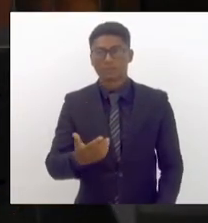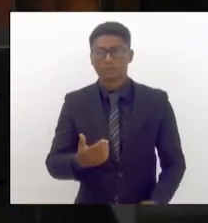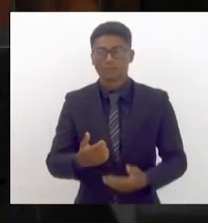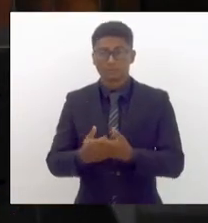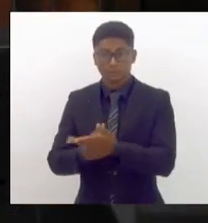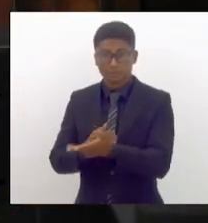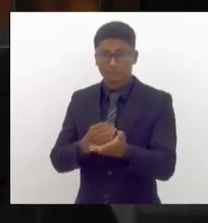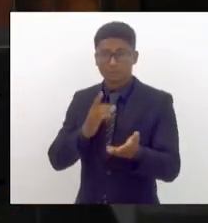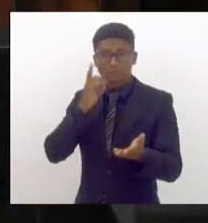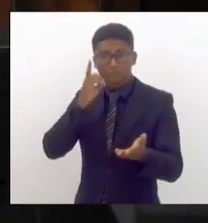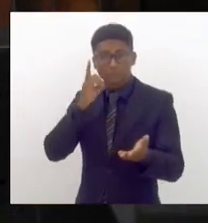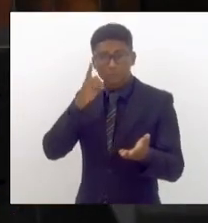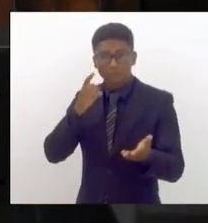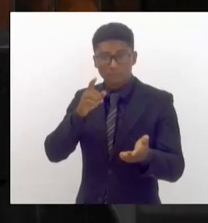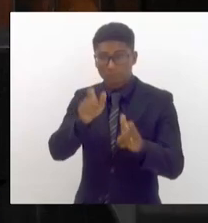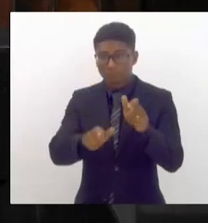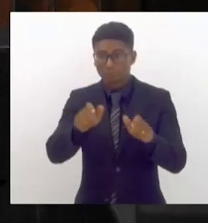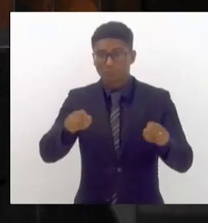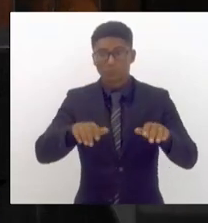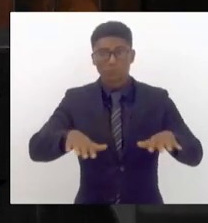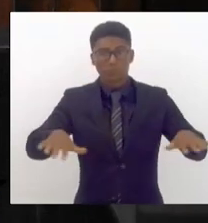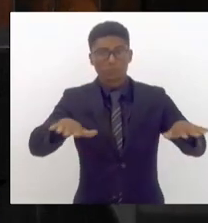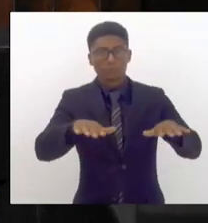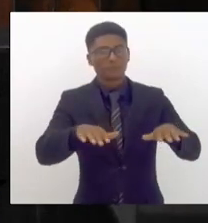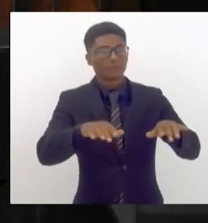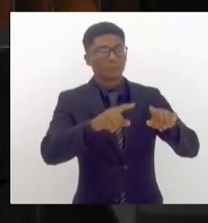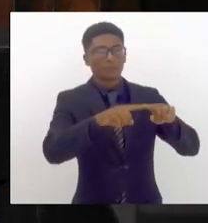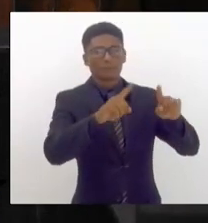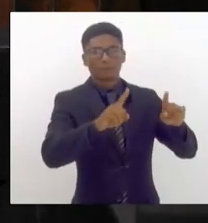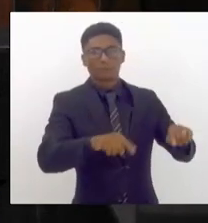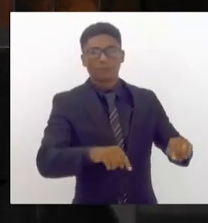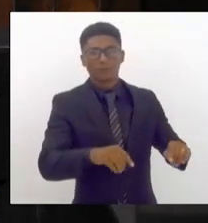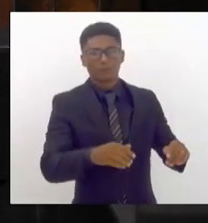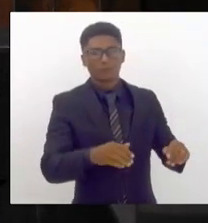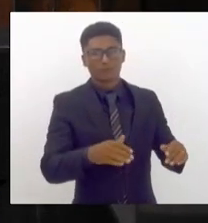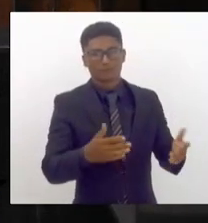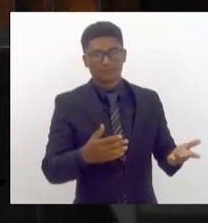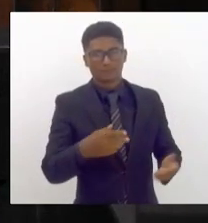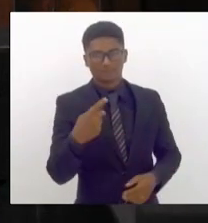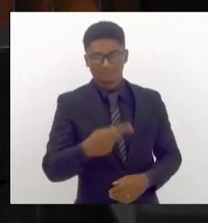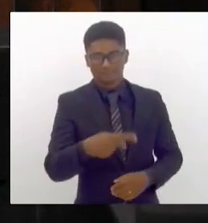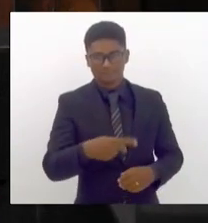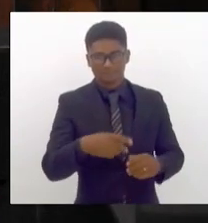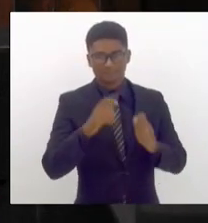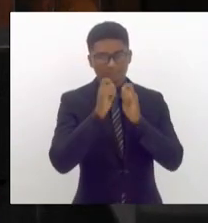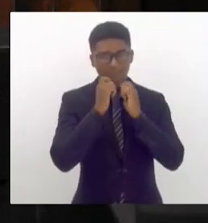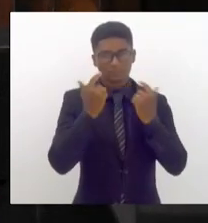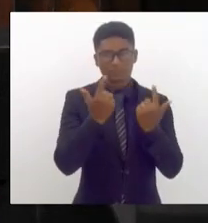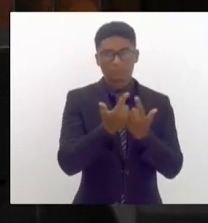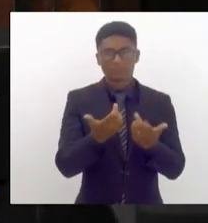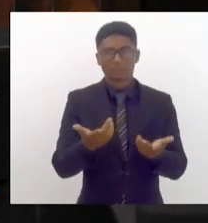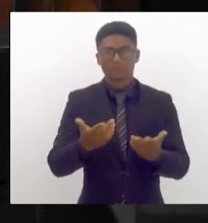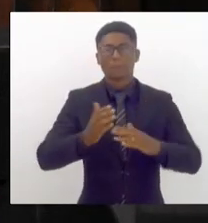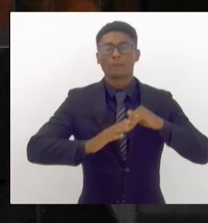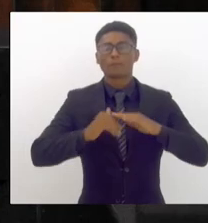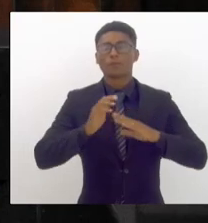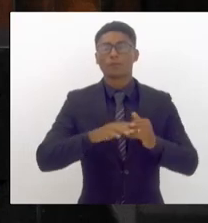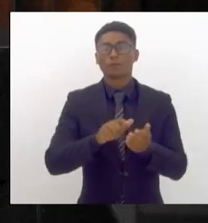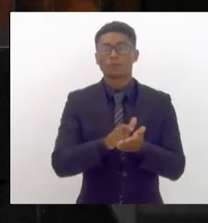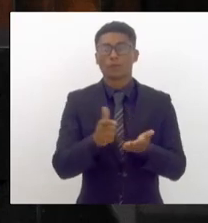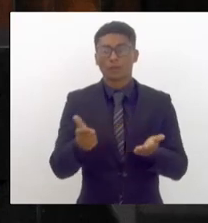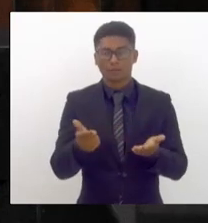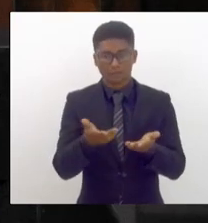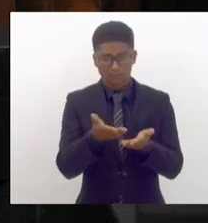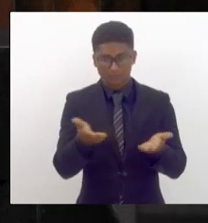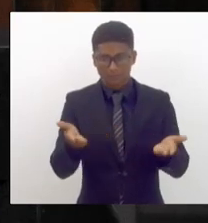e deputadas, servidores e servidores deste parlamento, imprensa e demais presentes